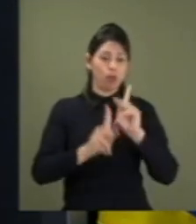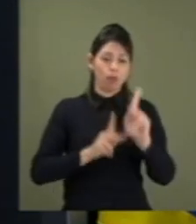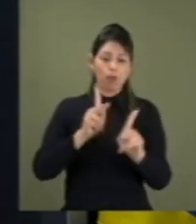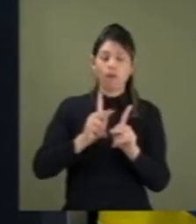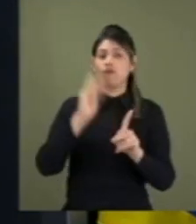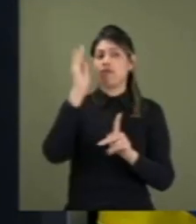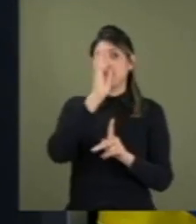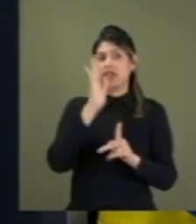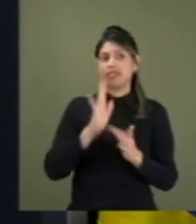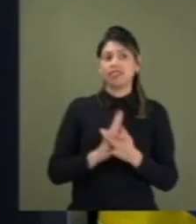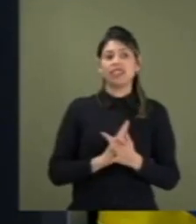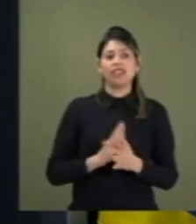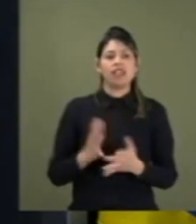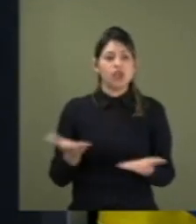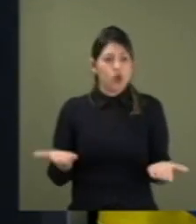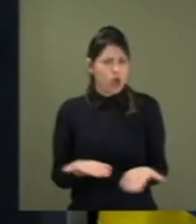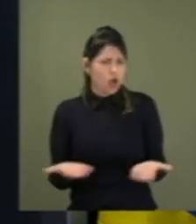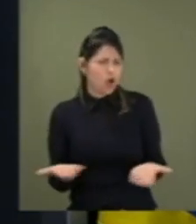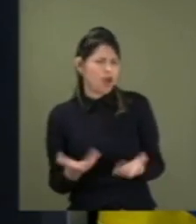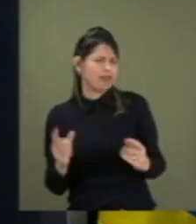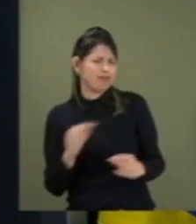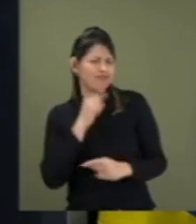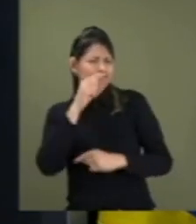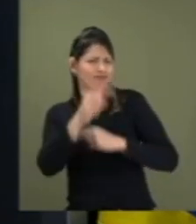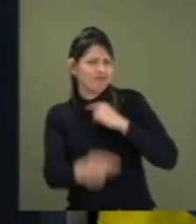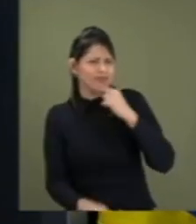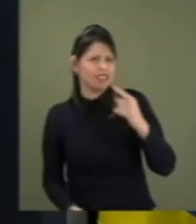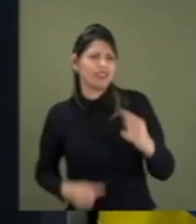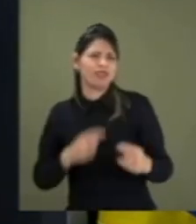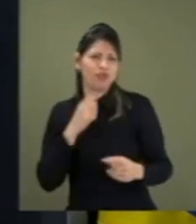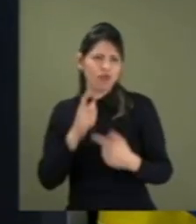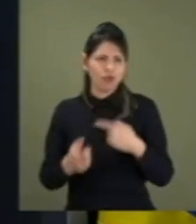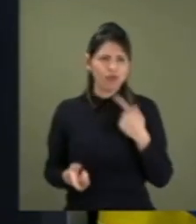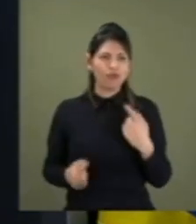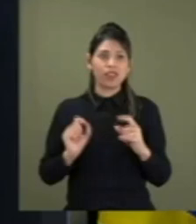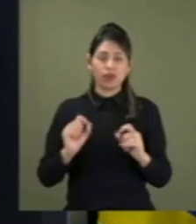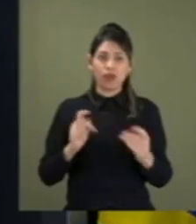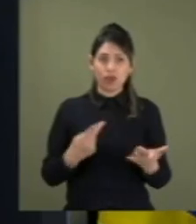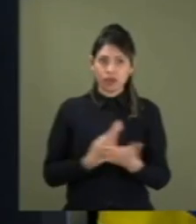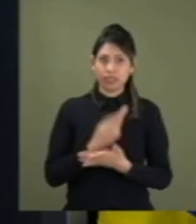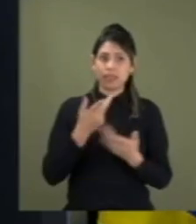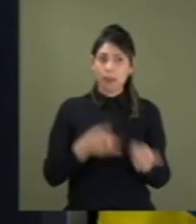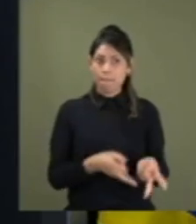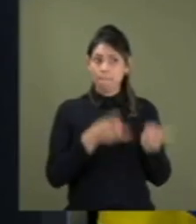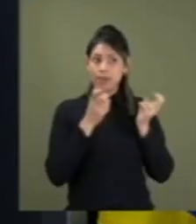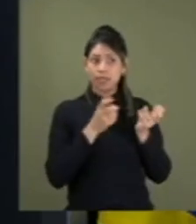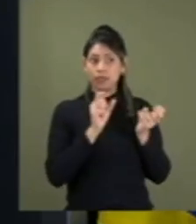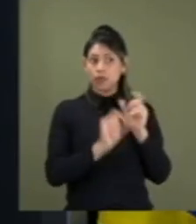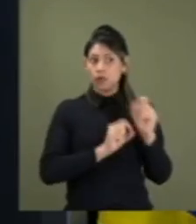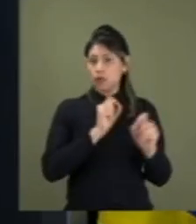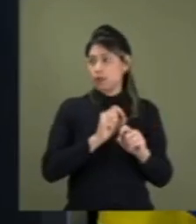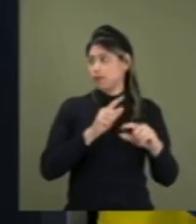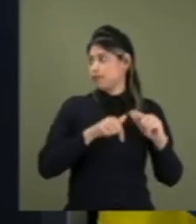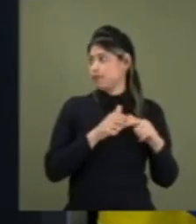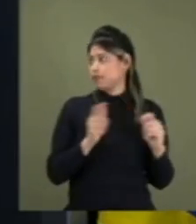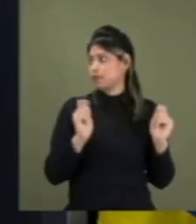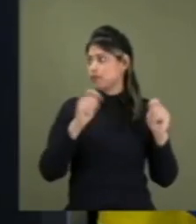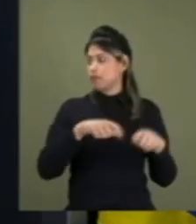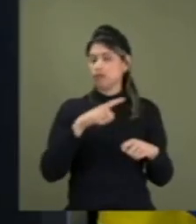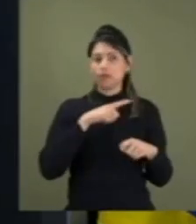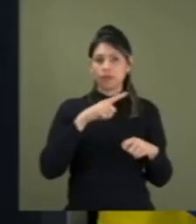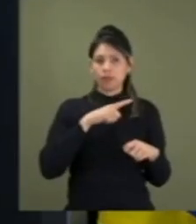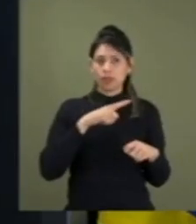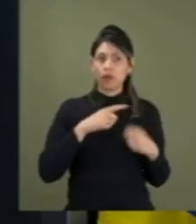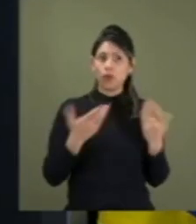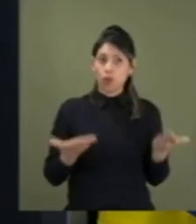estão muito, hoje, obscuros. Onde a gente vê que a censura avança. Onde a